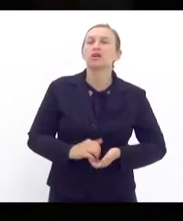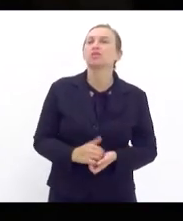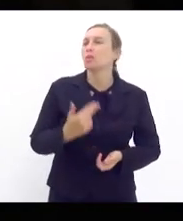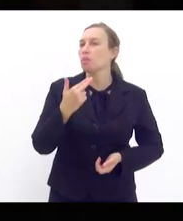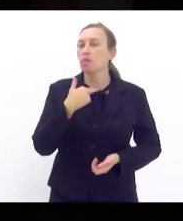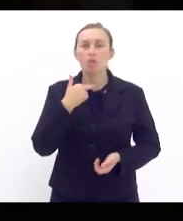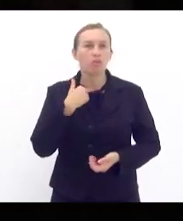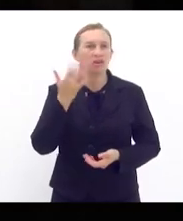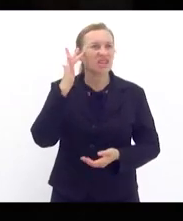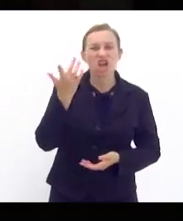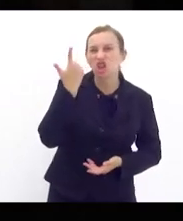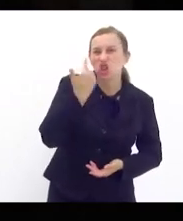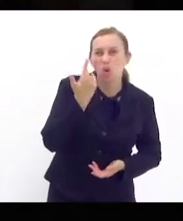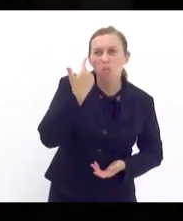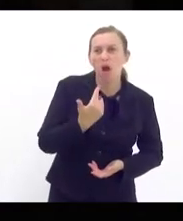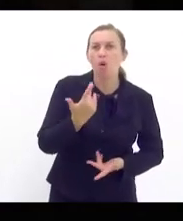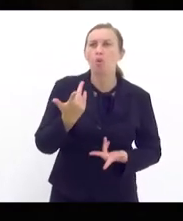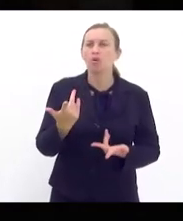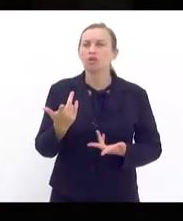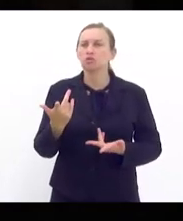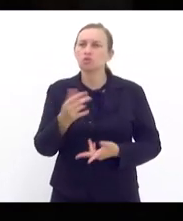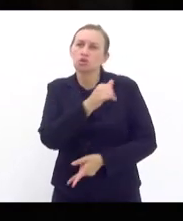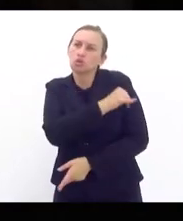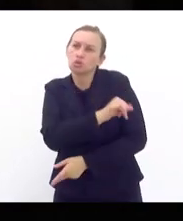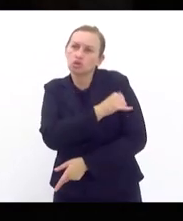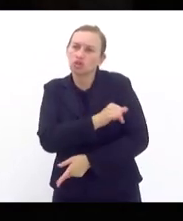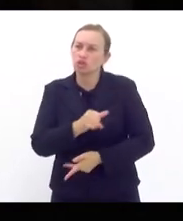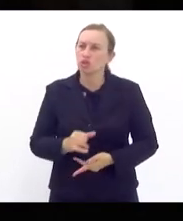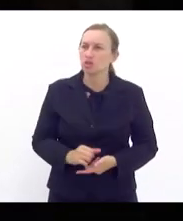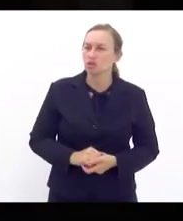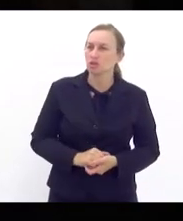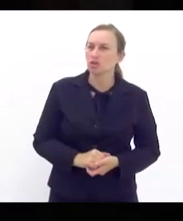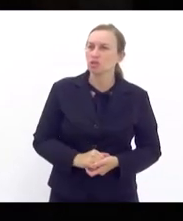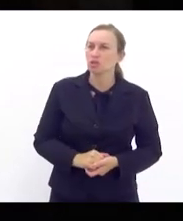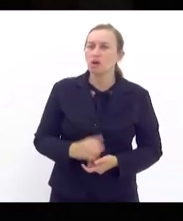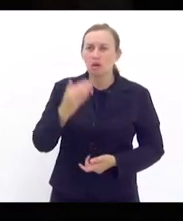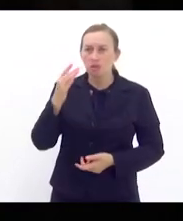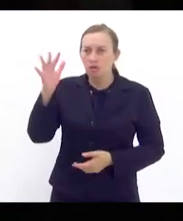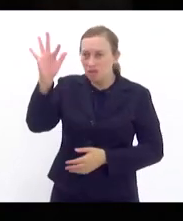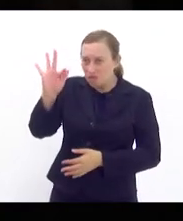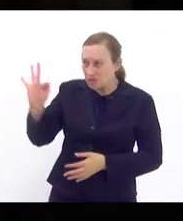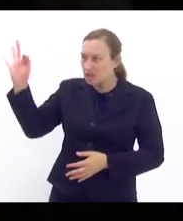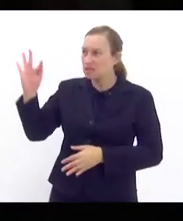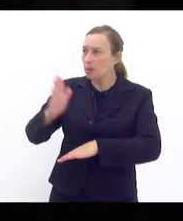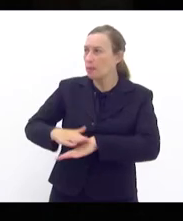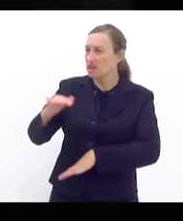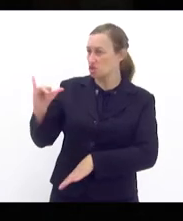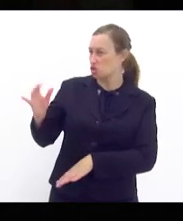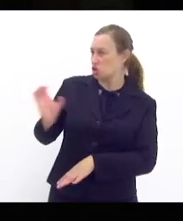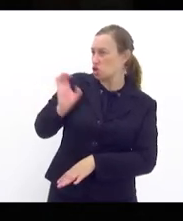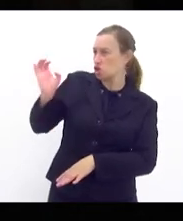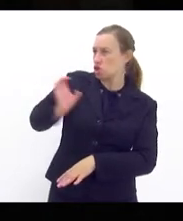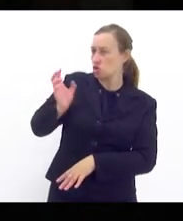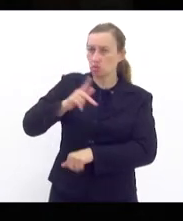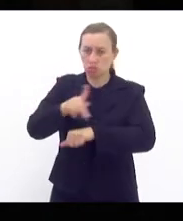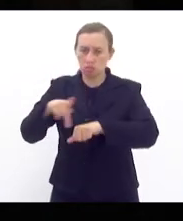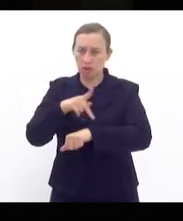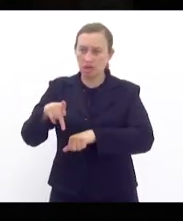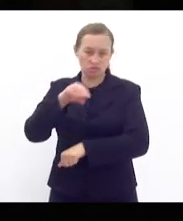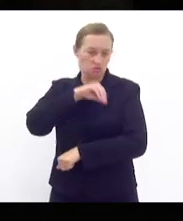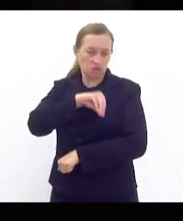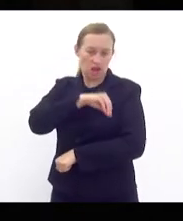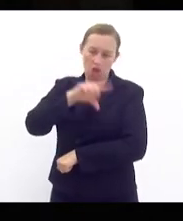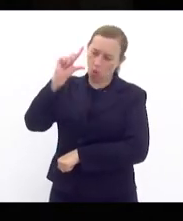não pode achar natural que o Rio de Janeiro um dos entes federativos mais ricos do país tenham um salário